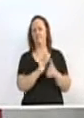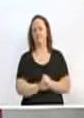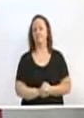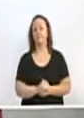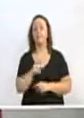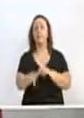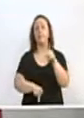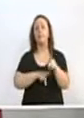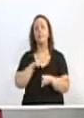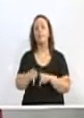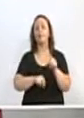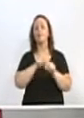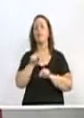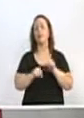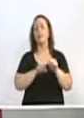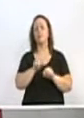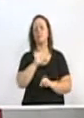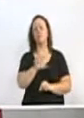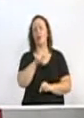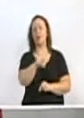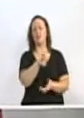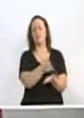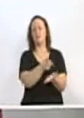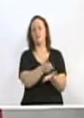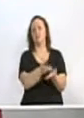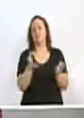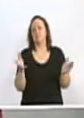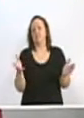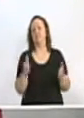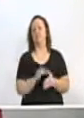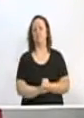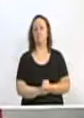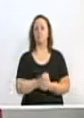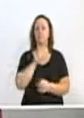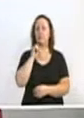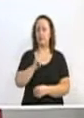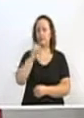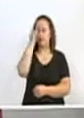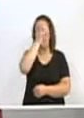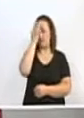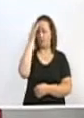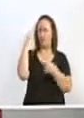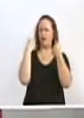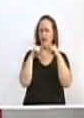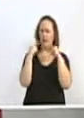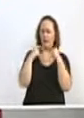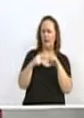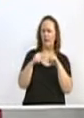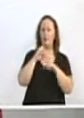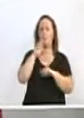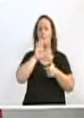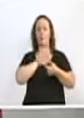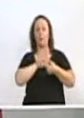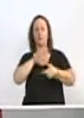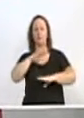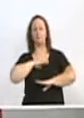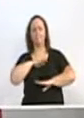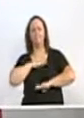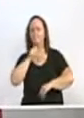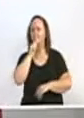população fica na situação que está. O trabalhador falou, ou o trabalhador demonstrou que está insatisfeito, eles simplesmente